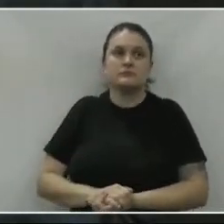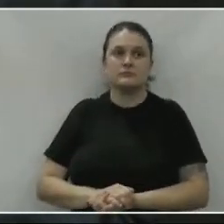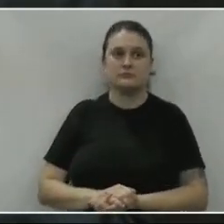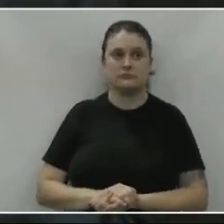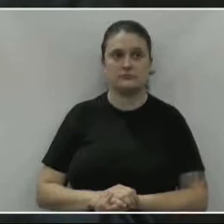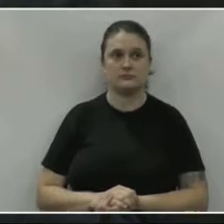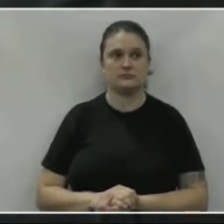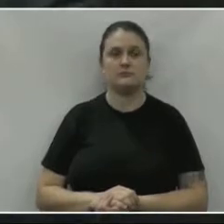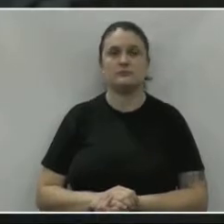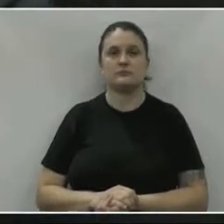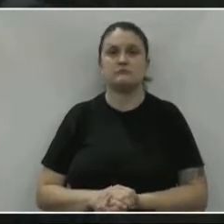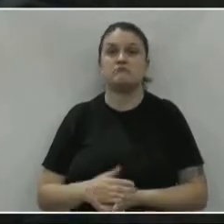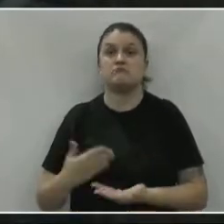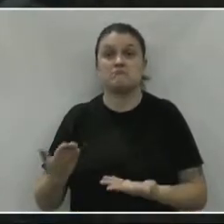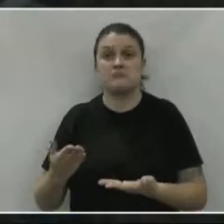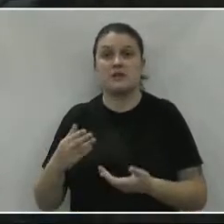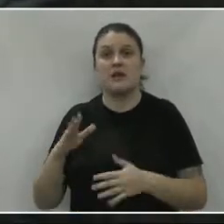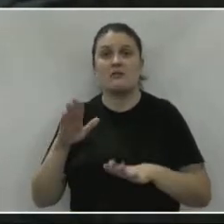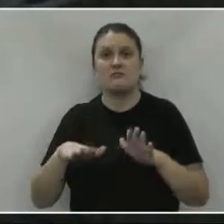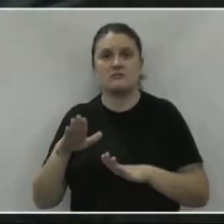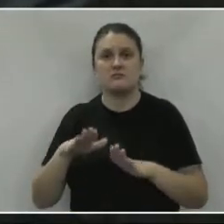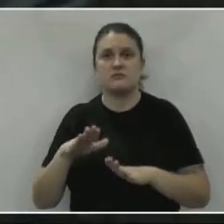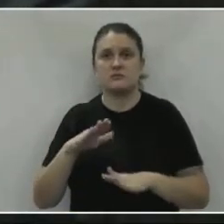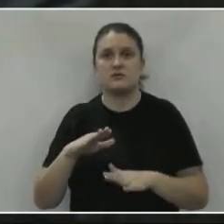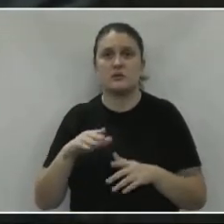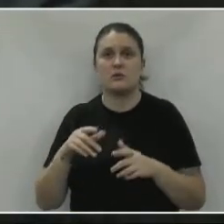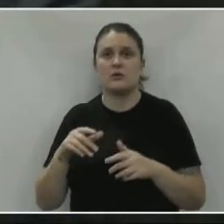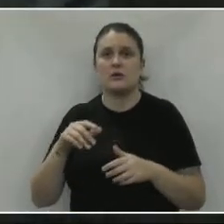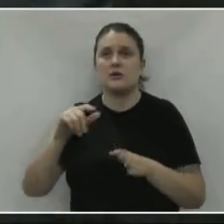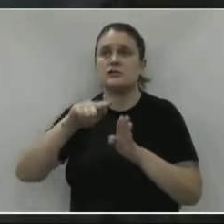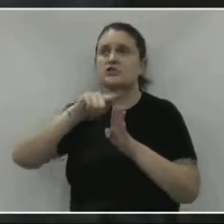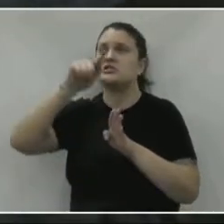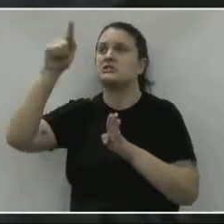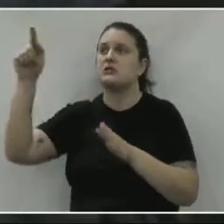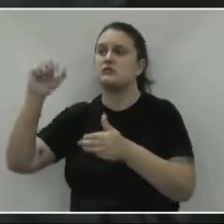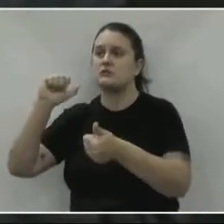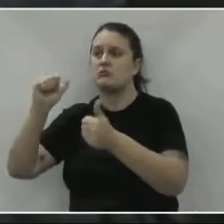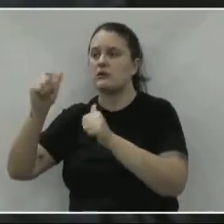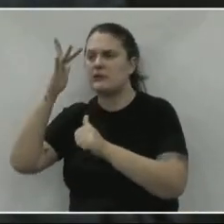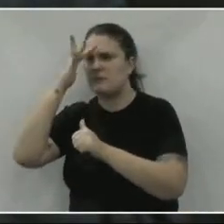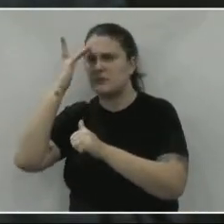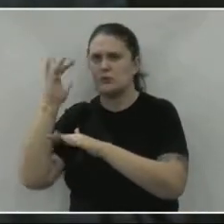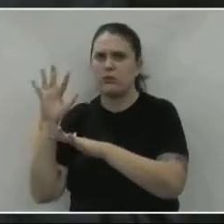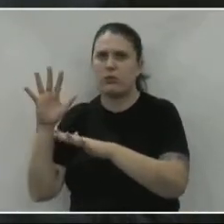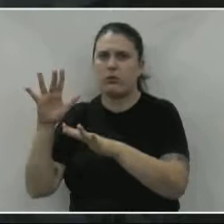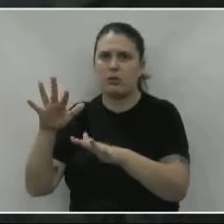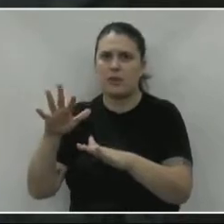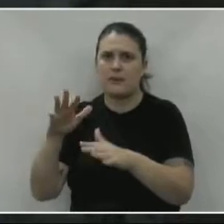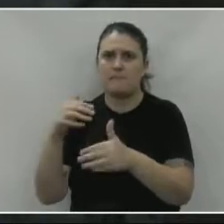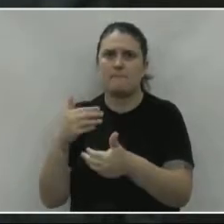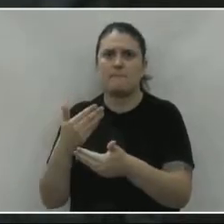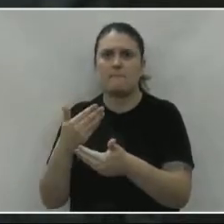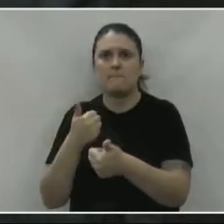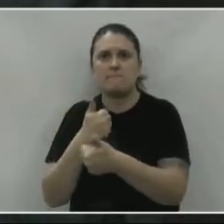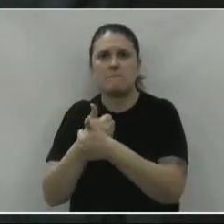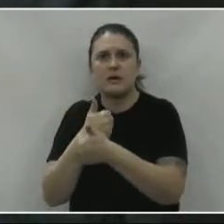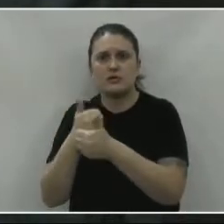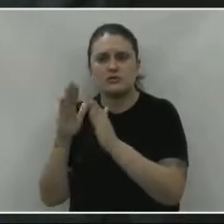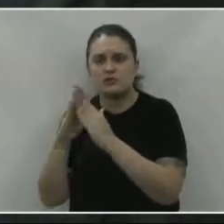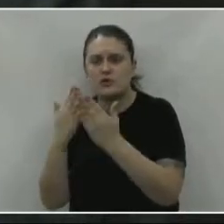E daí? Será que um órgão público, ginásio, recebe as pessoas lá, perto de creche?